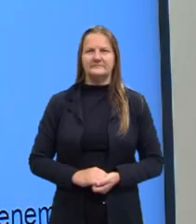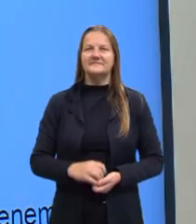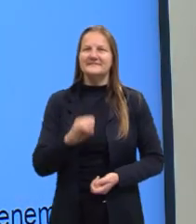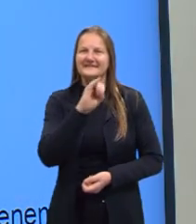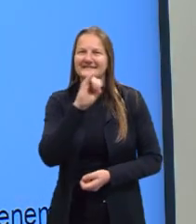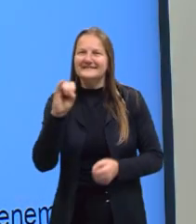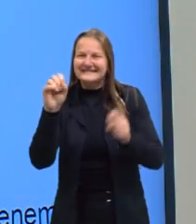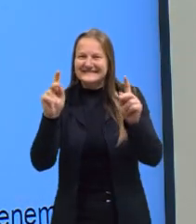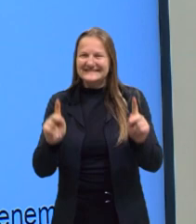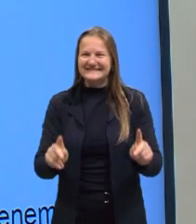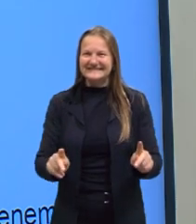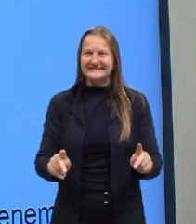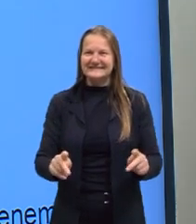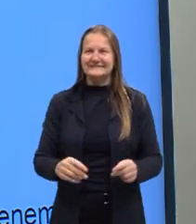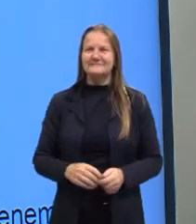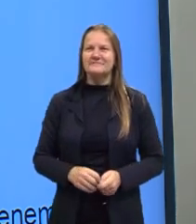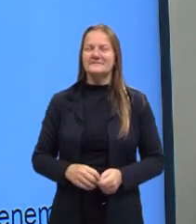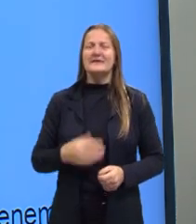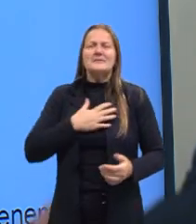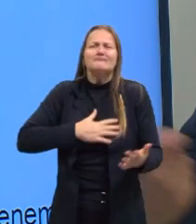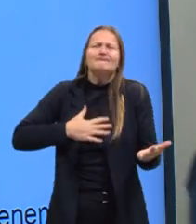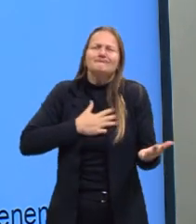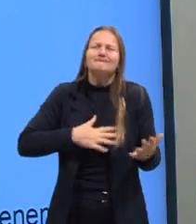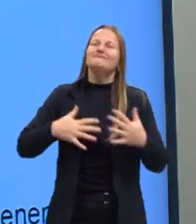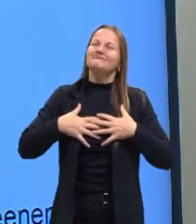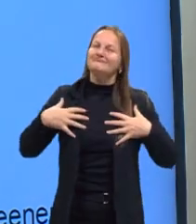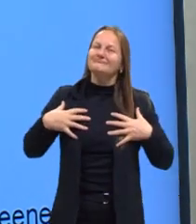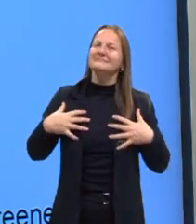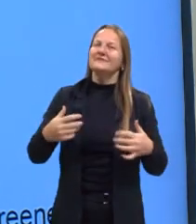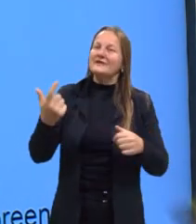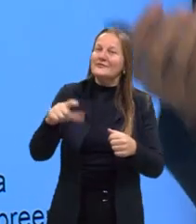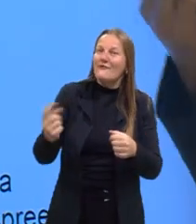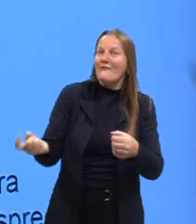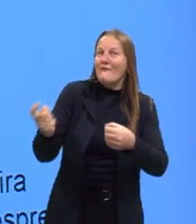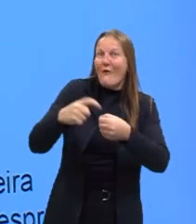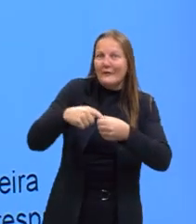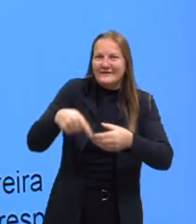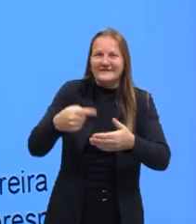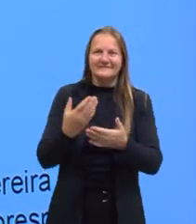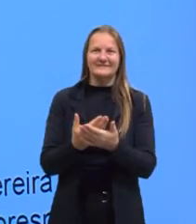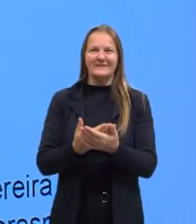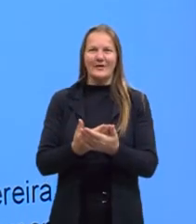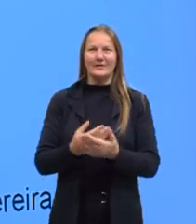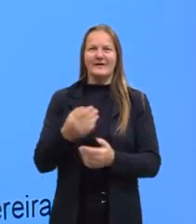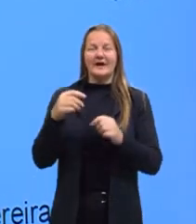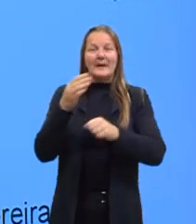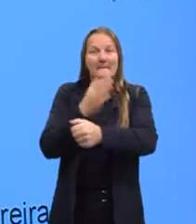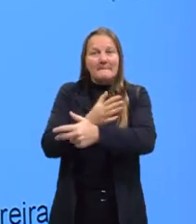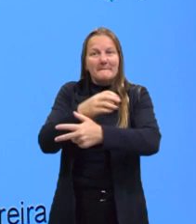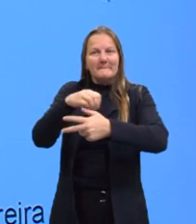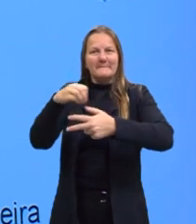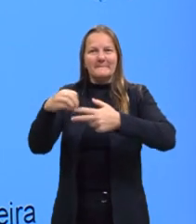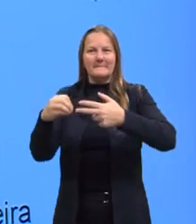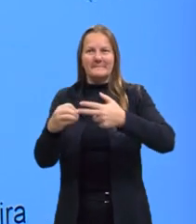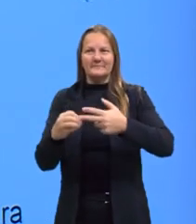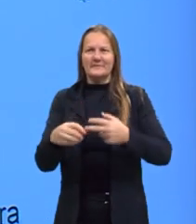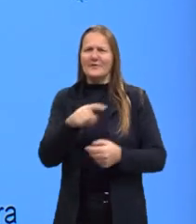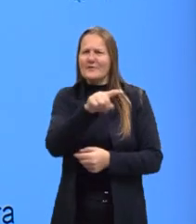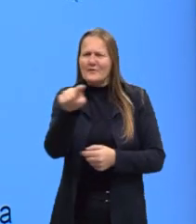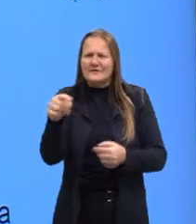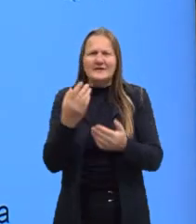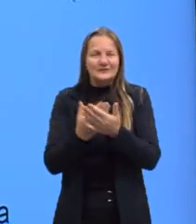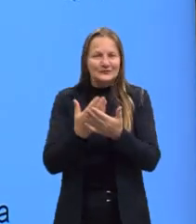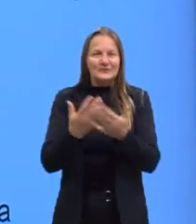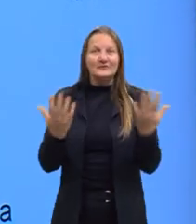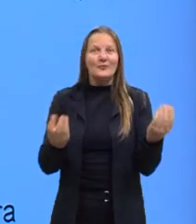Olá pessoal, é com grande alegria e satisfação que eu estou aqui mais uma vez com vocês no programa pré-ENEM. E aí, como é que está os